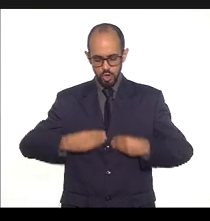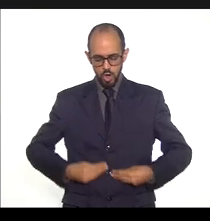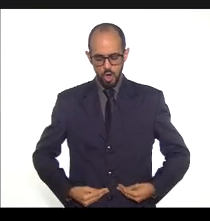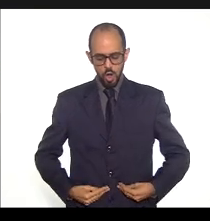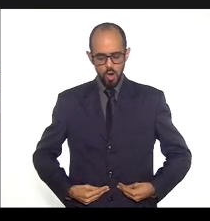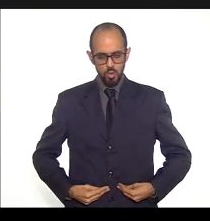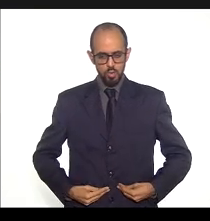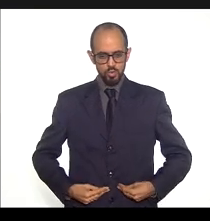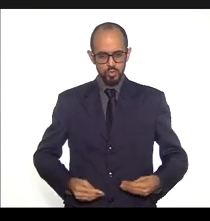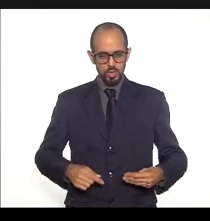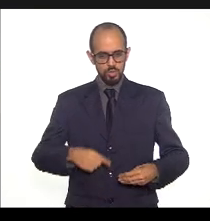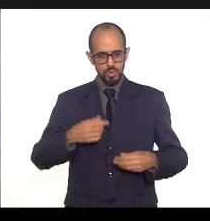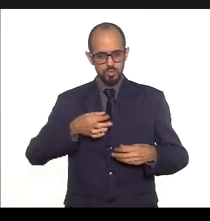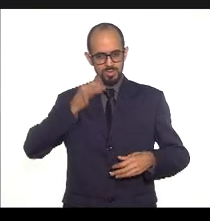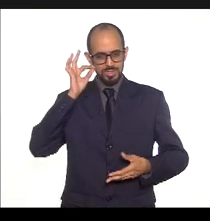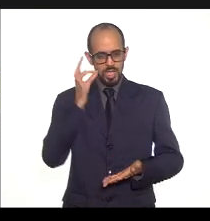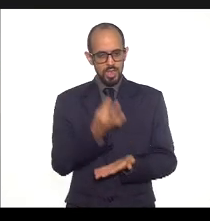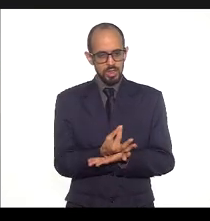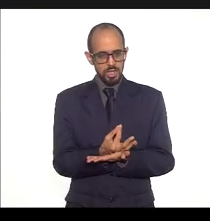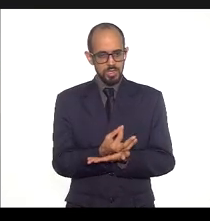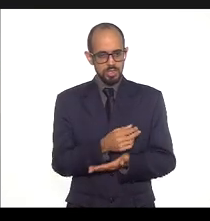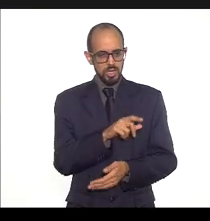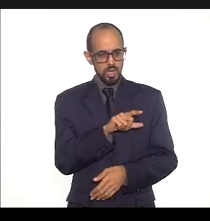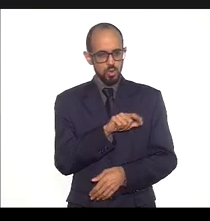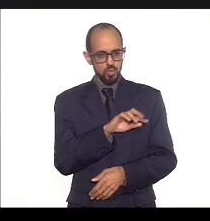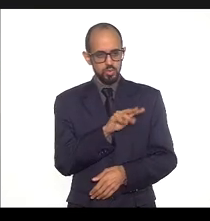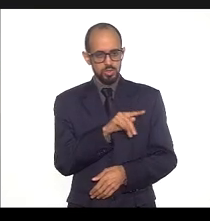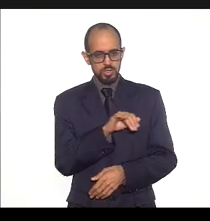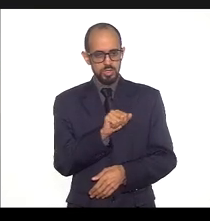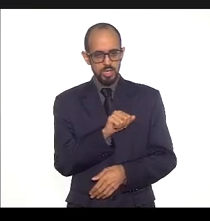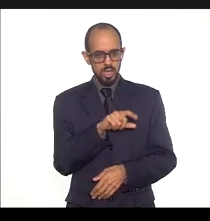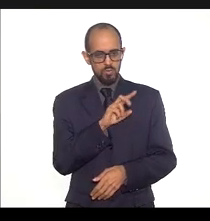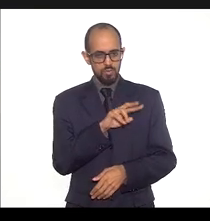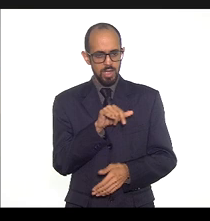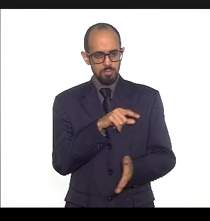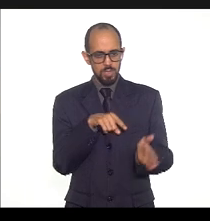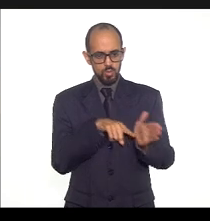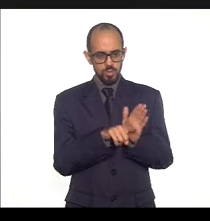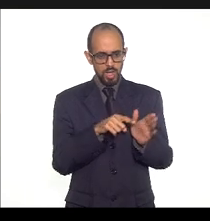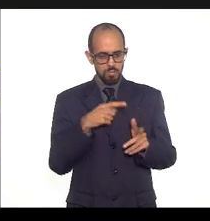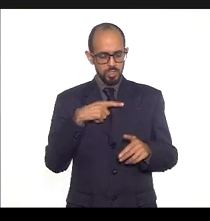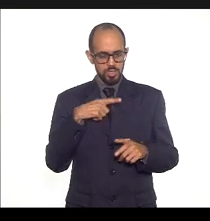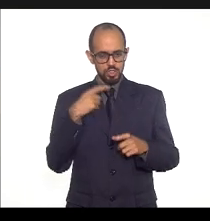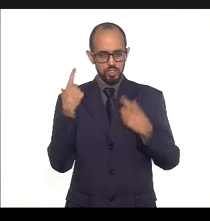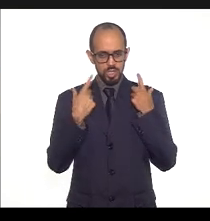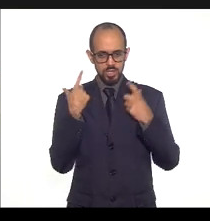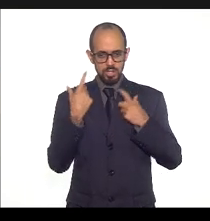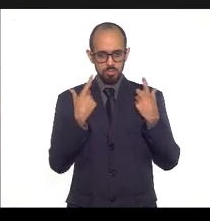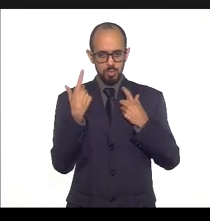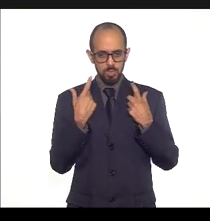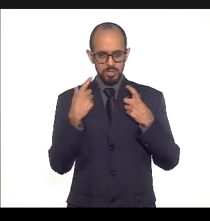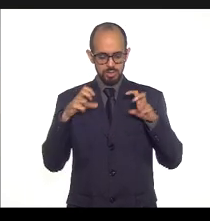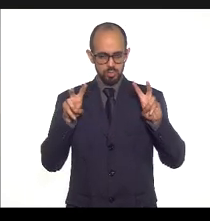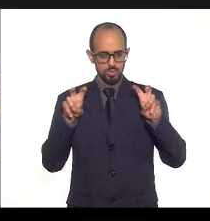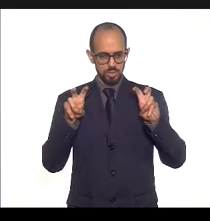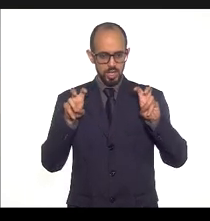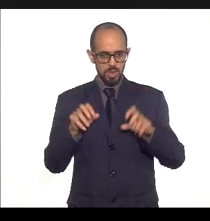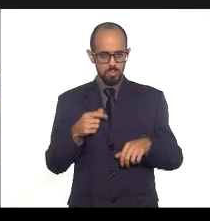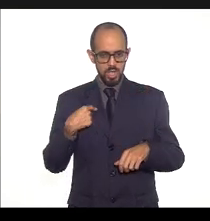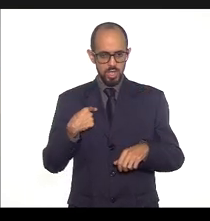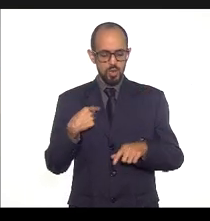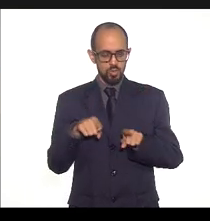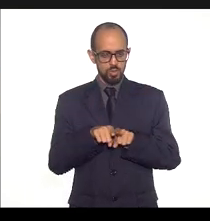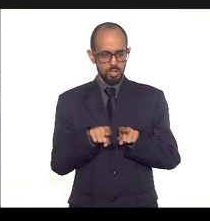Lucinha vai fazer essa pergunta, porque esse é um tema que nos preocupa muito, né? A deputada Lucinha e eu temos